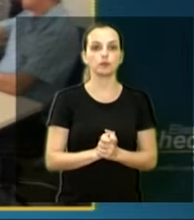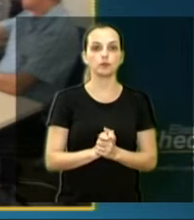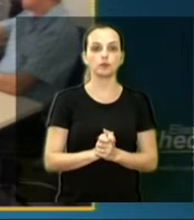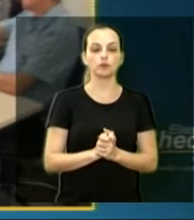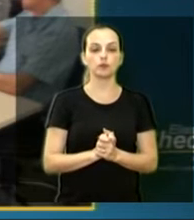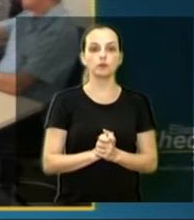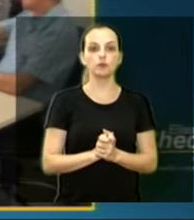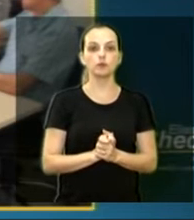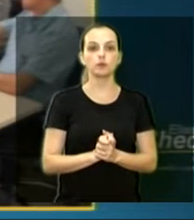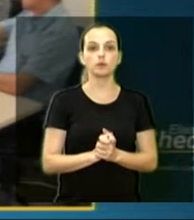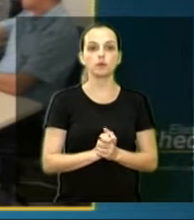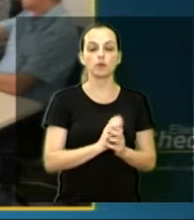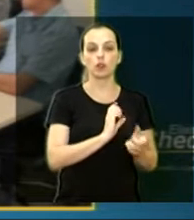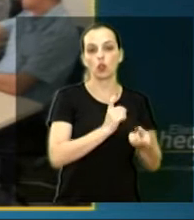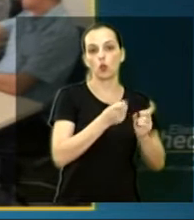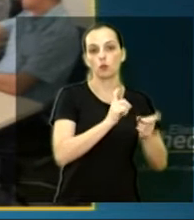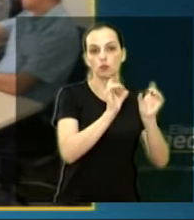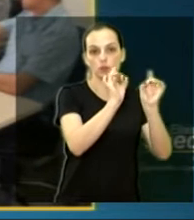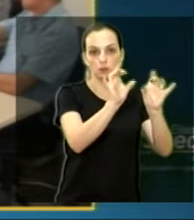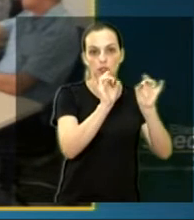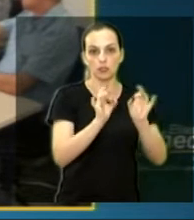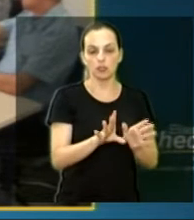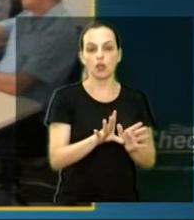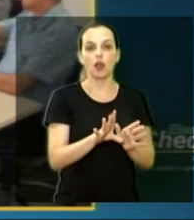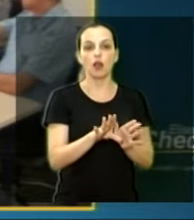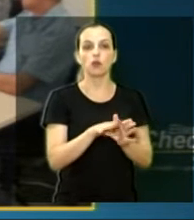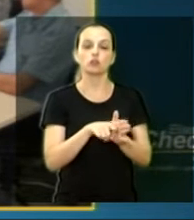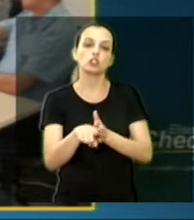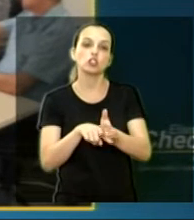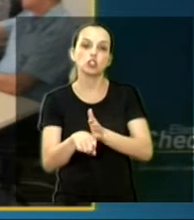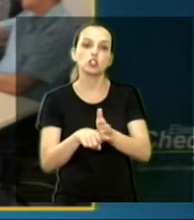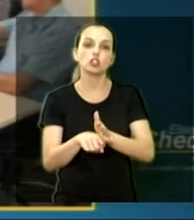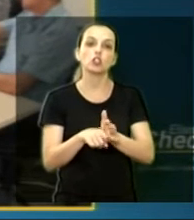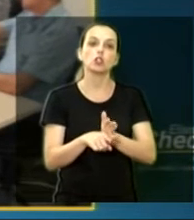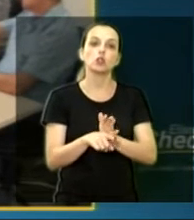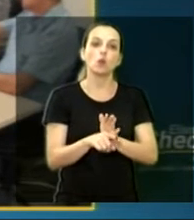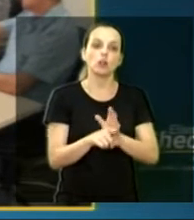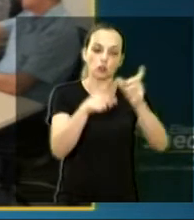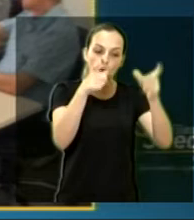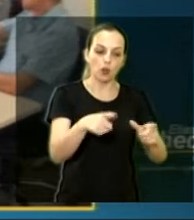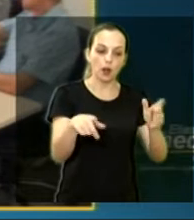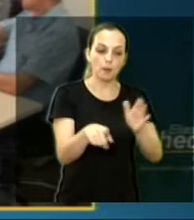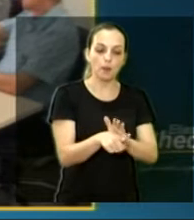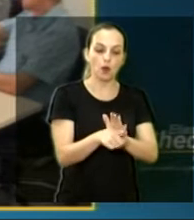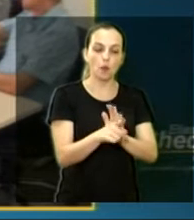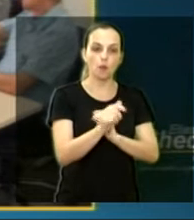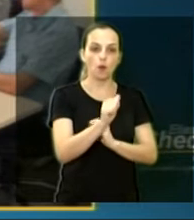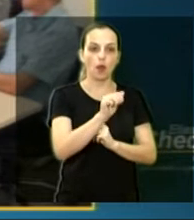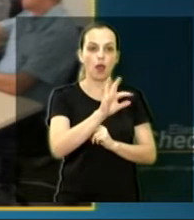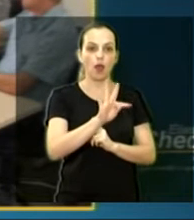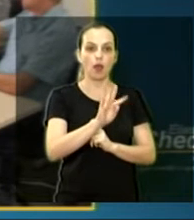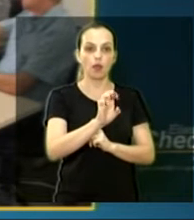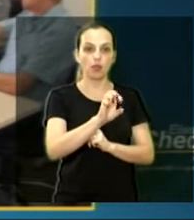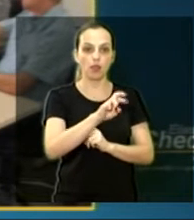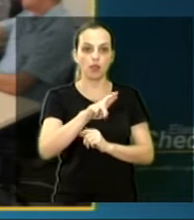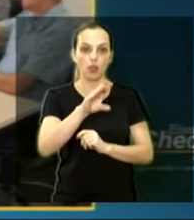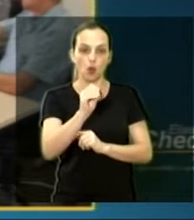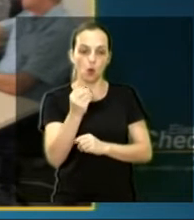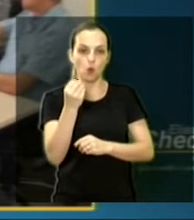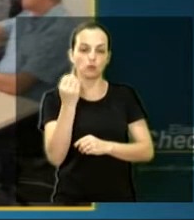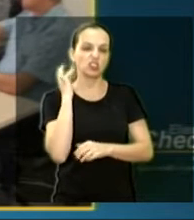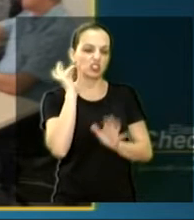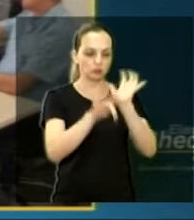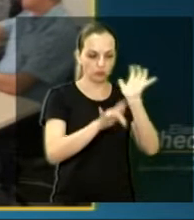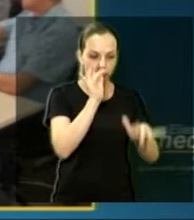A Comissão Especial de Estudos da Alternativas para Aterro Sanitário, que faz parte o Lucas Greco e